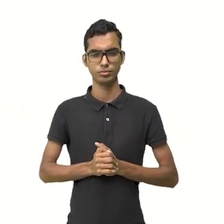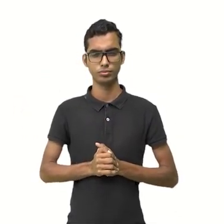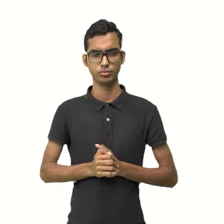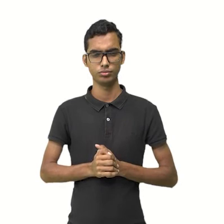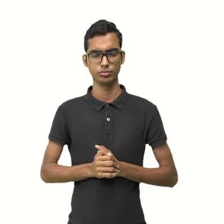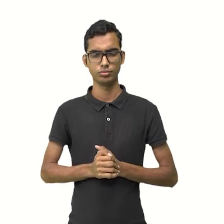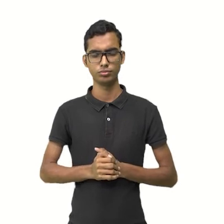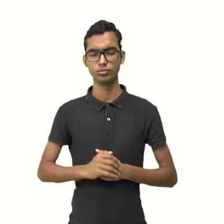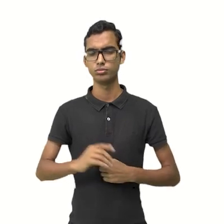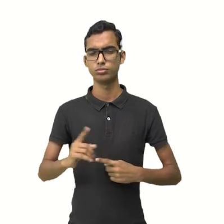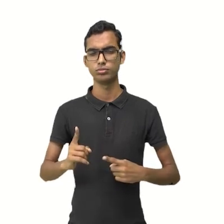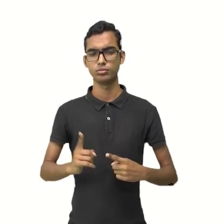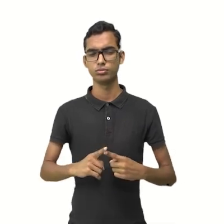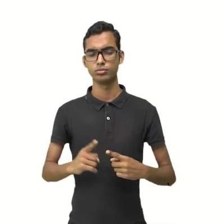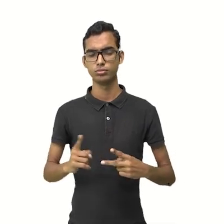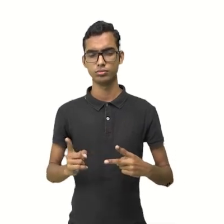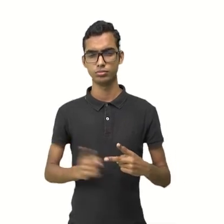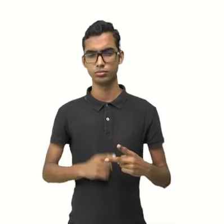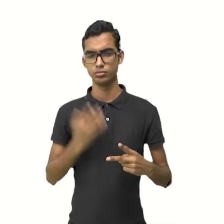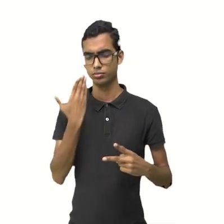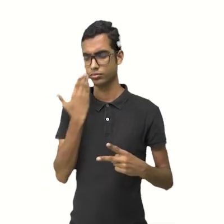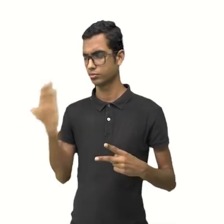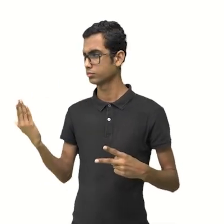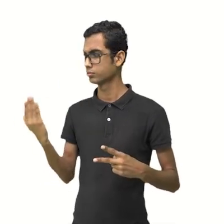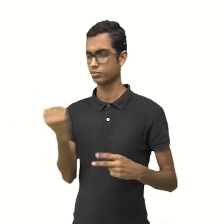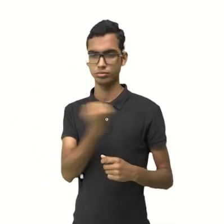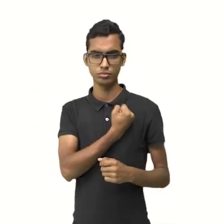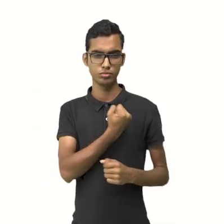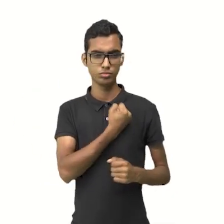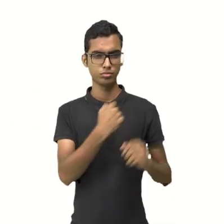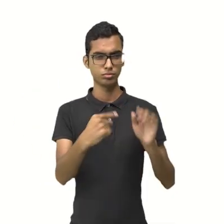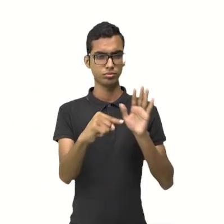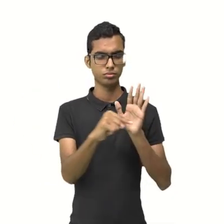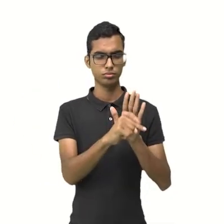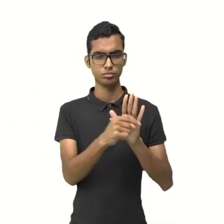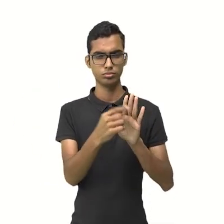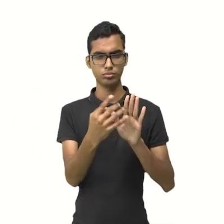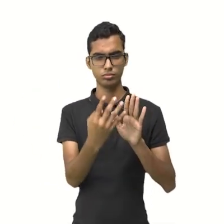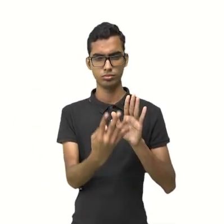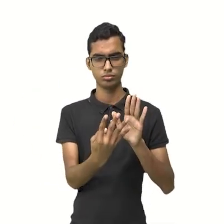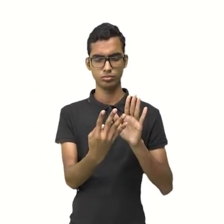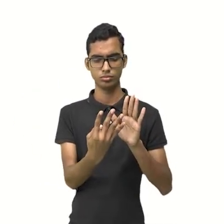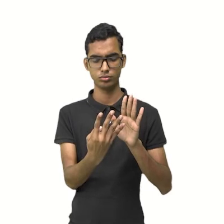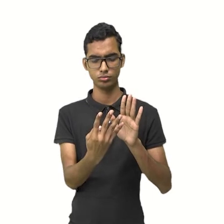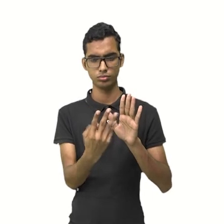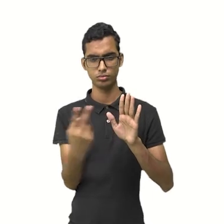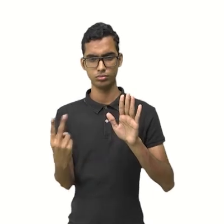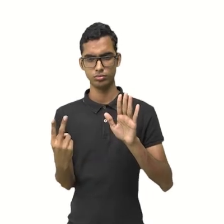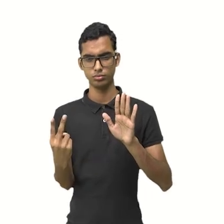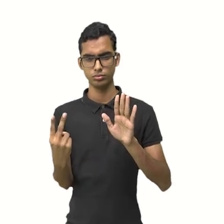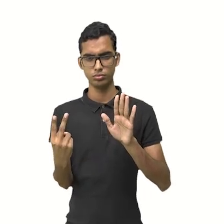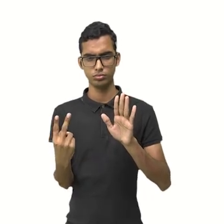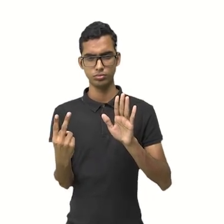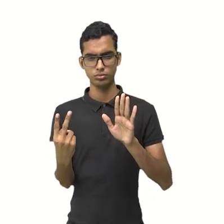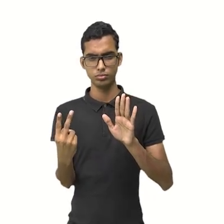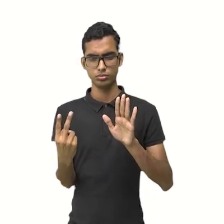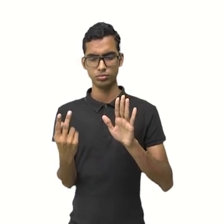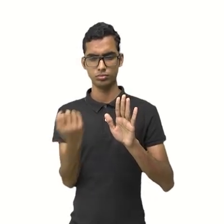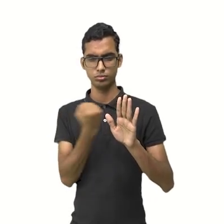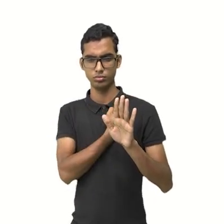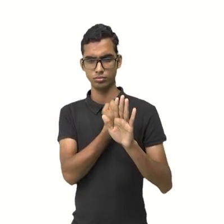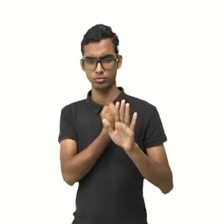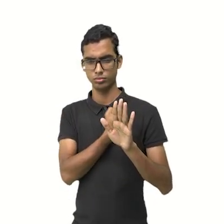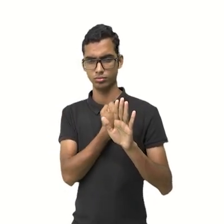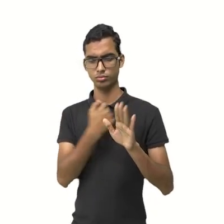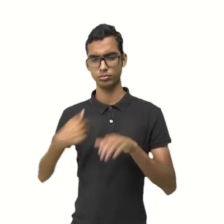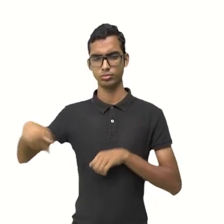situação, olha o que eu tenho. Está bem aqui. Dividiu-se menos 42 por